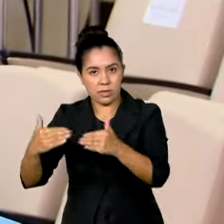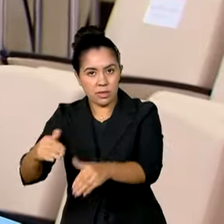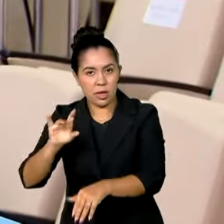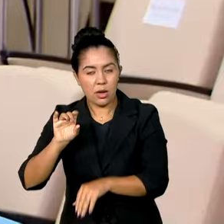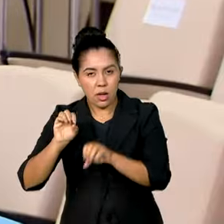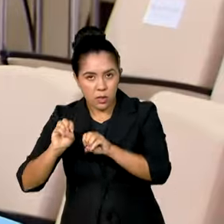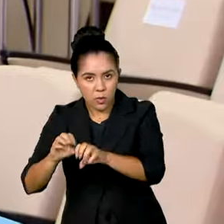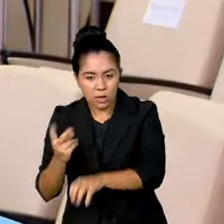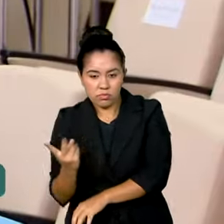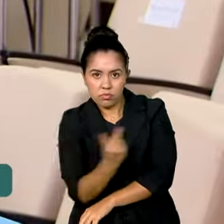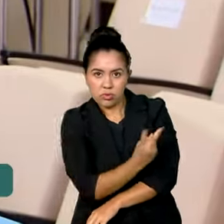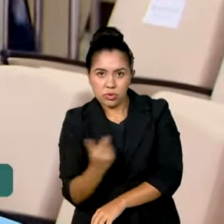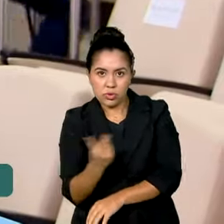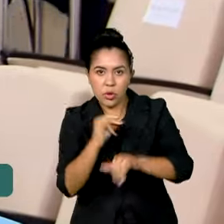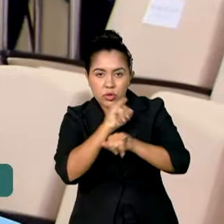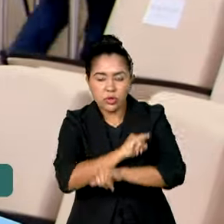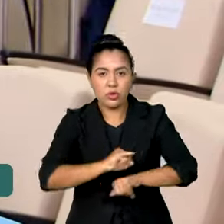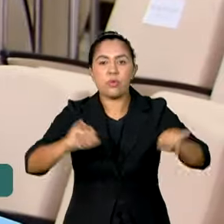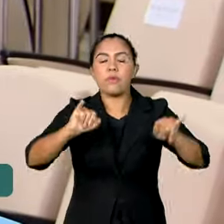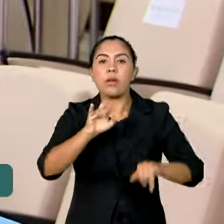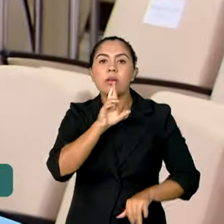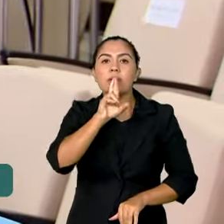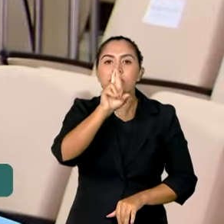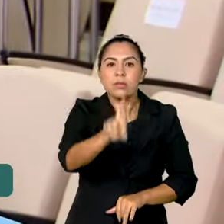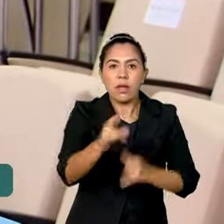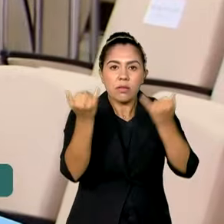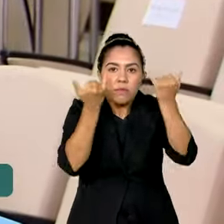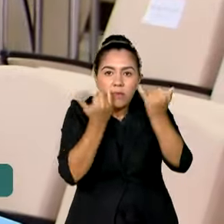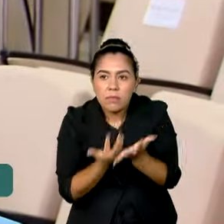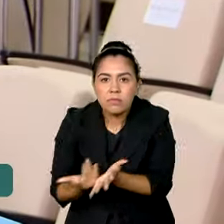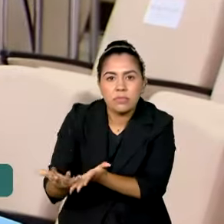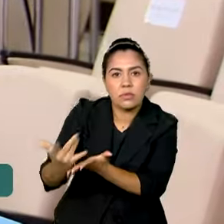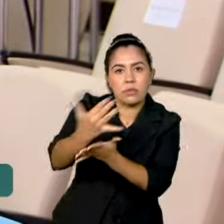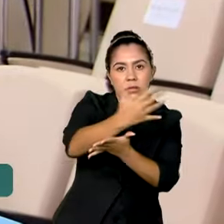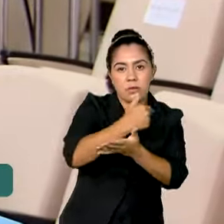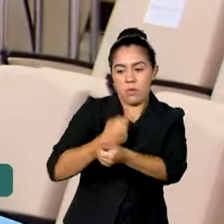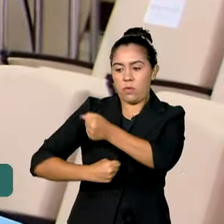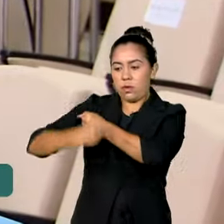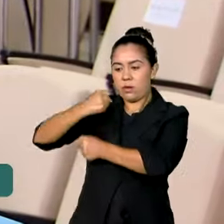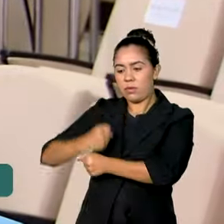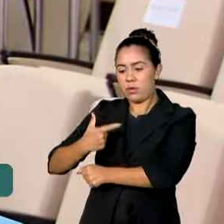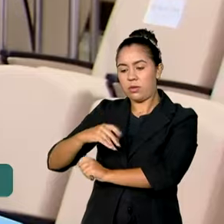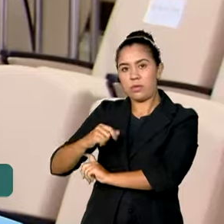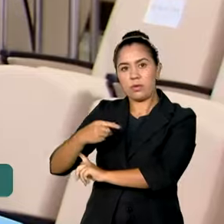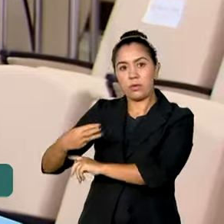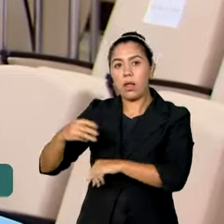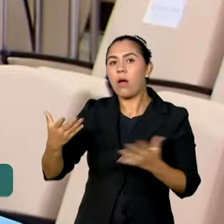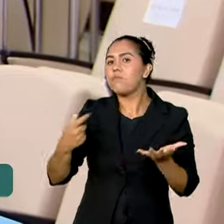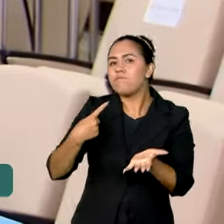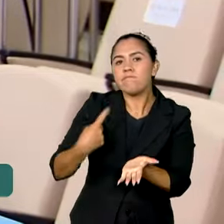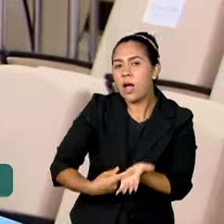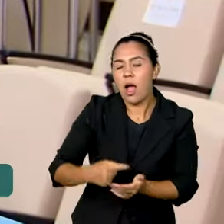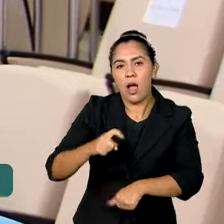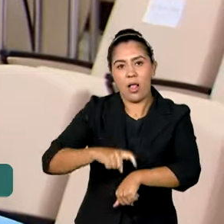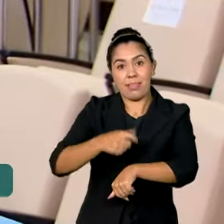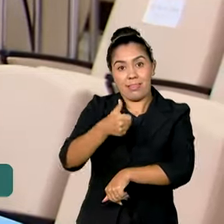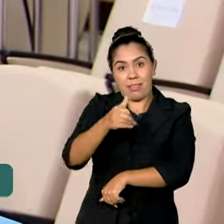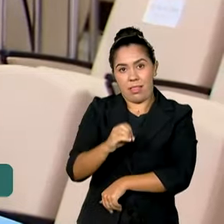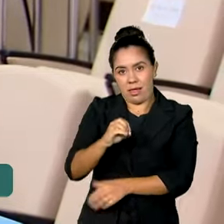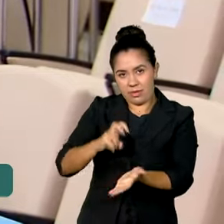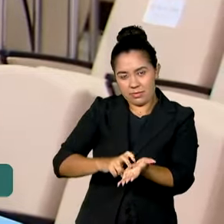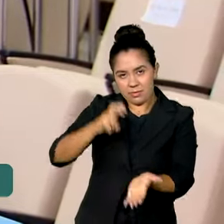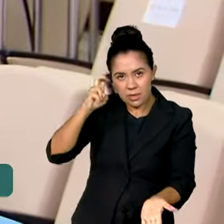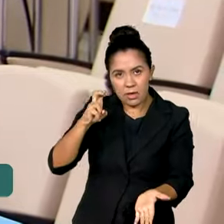Censo da Educação Superior 2023, logo mais daqui a pouco, às 10 horas. A gente vê, está quase tudo pronto por aqui,